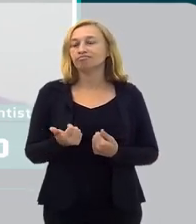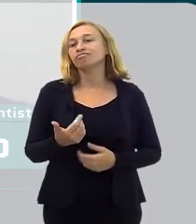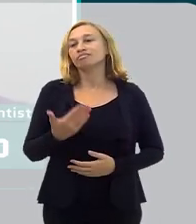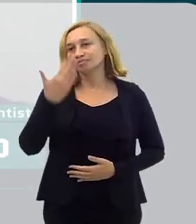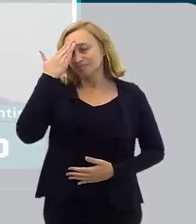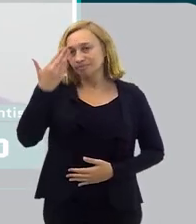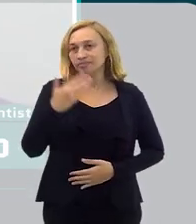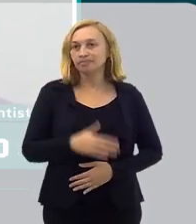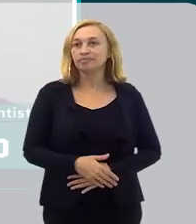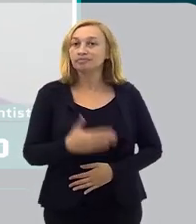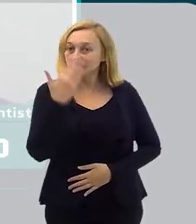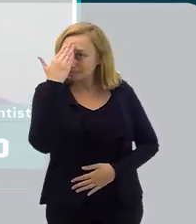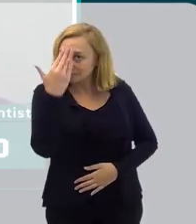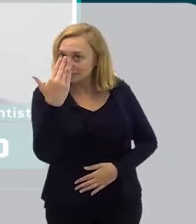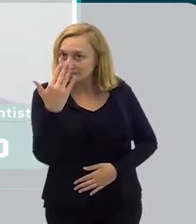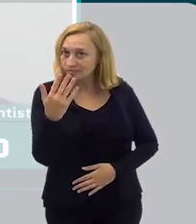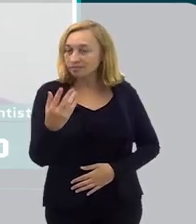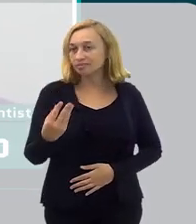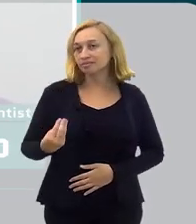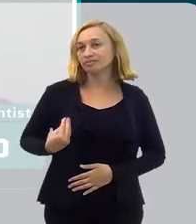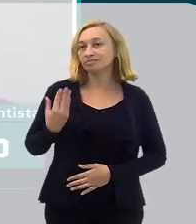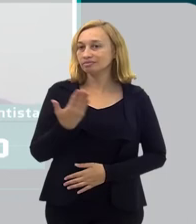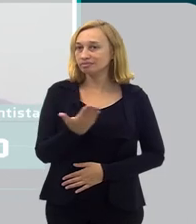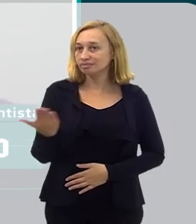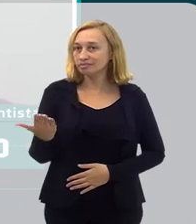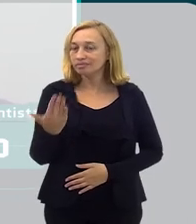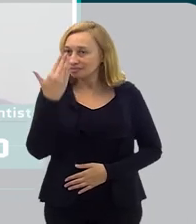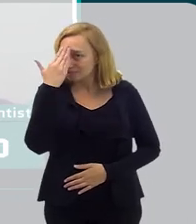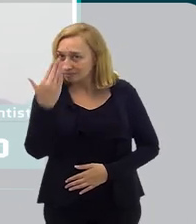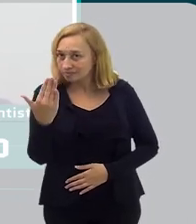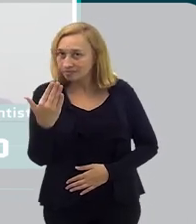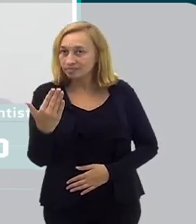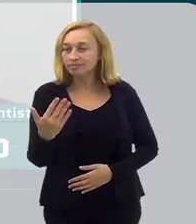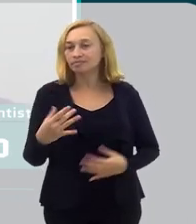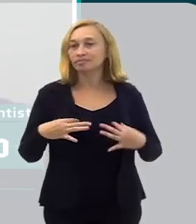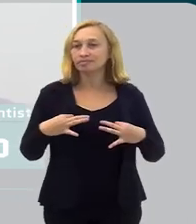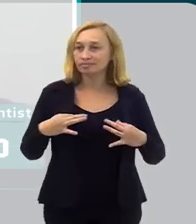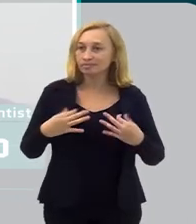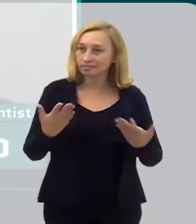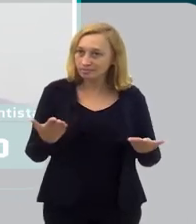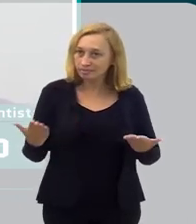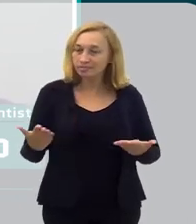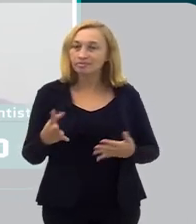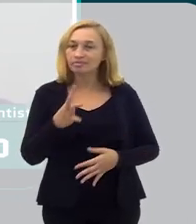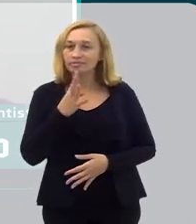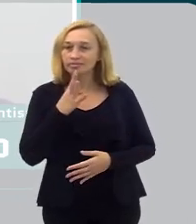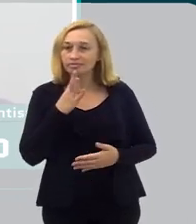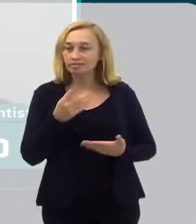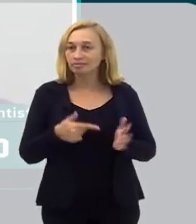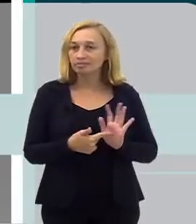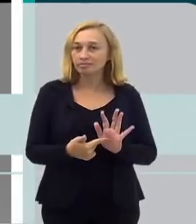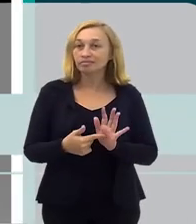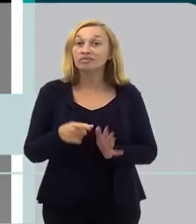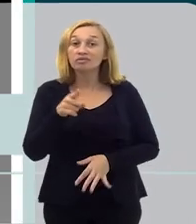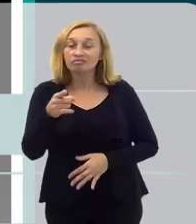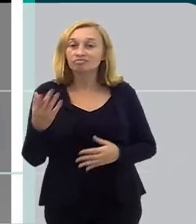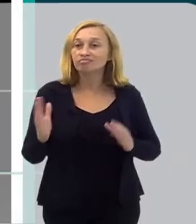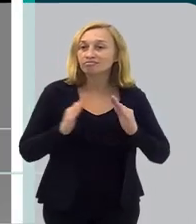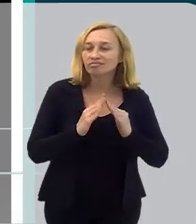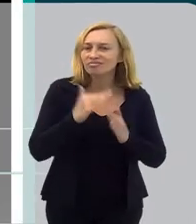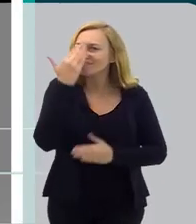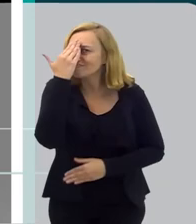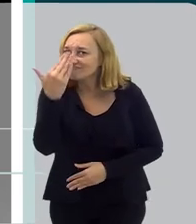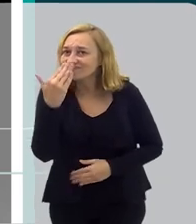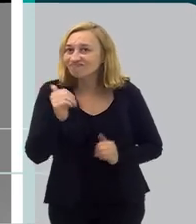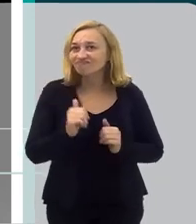comigo. Muito obrigado. Eu agradeço muito a presença de vocês, obrigado mesmo por disponibilizar aqui os conhecimentos de vocês. E a você que